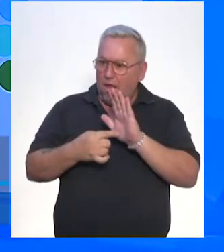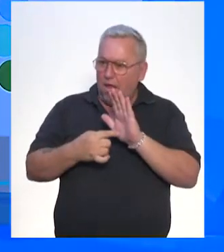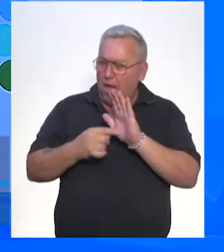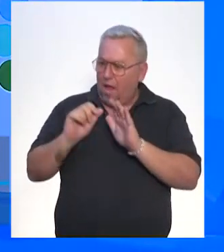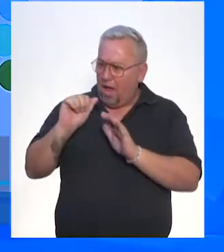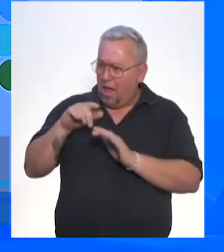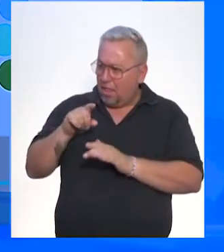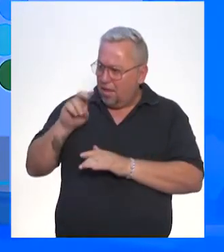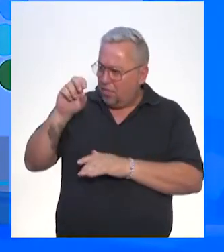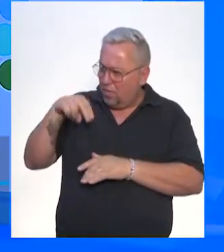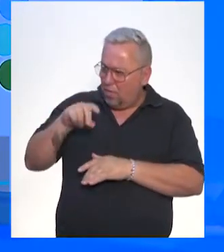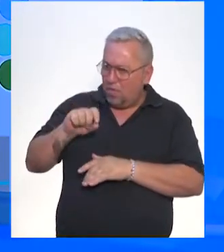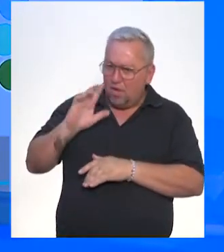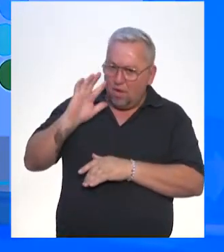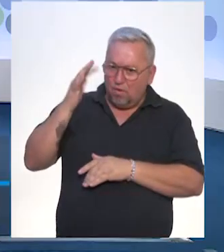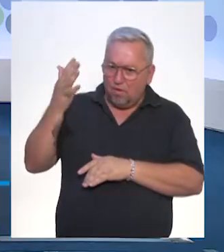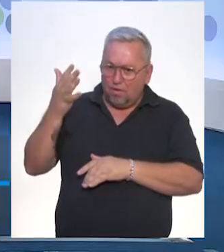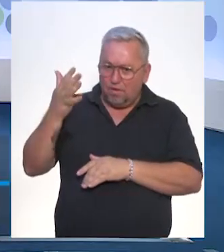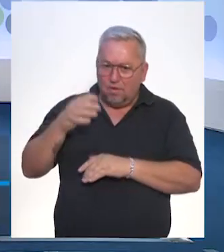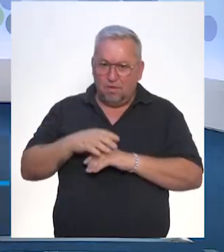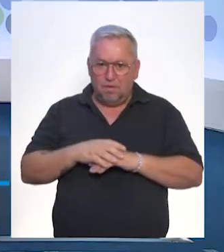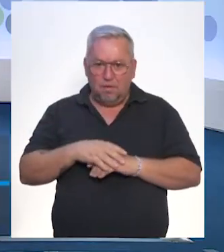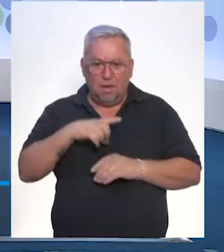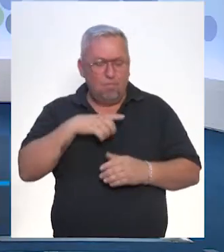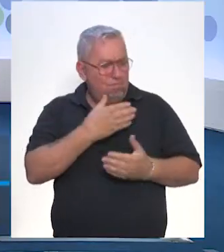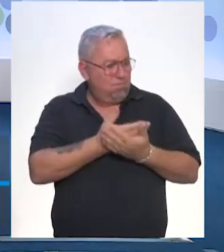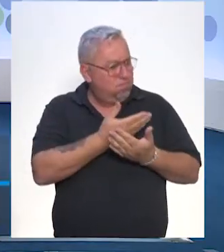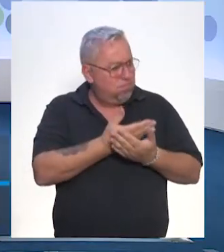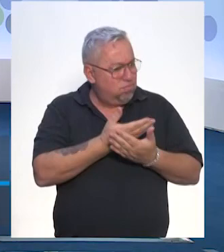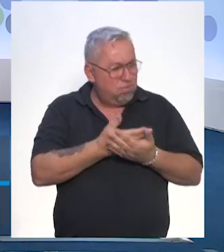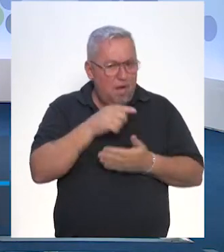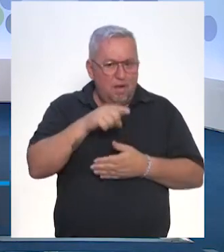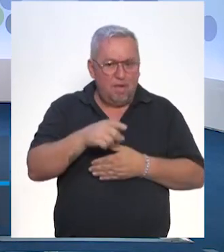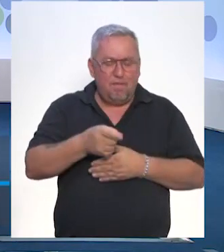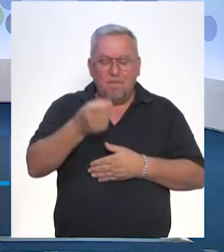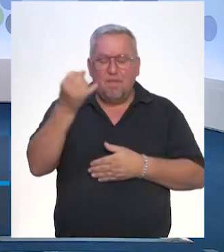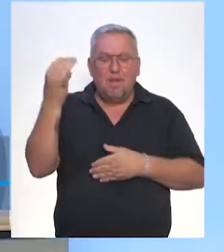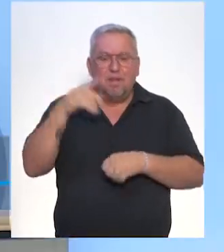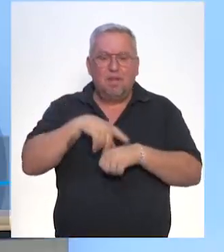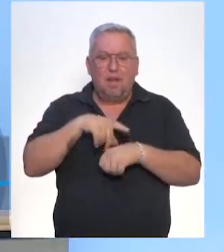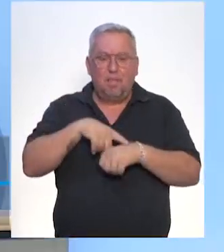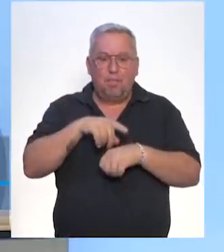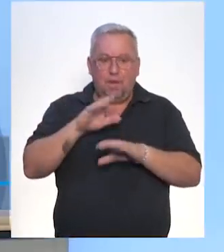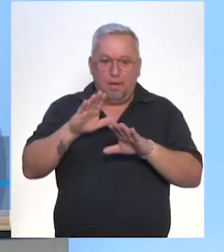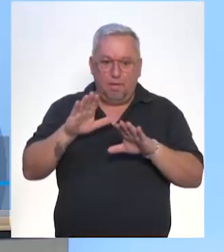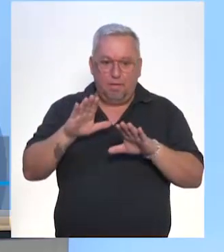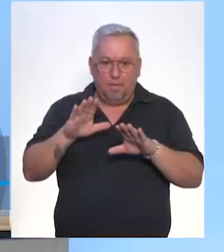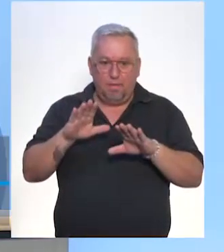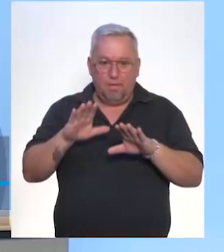O que está acontecendo aí? Ai, Mafê, eu estou estudando aqui, faz maior tempo aqui, peraí.